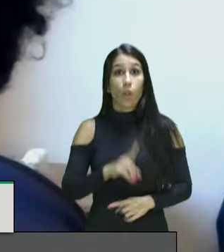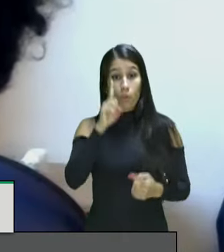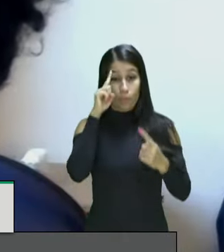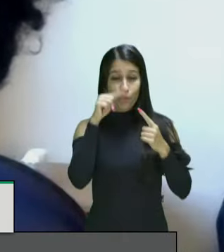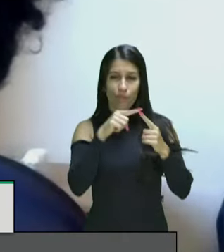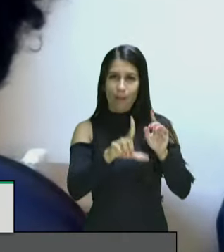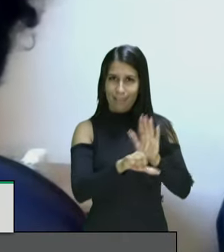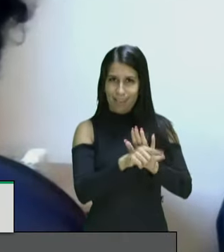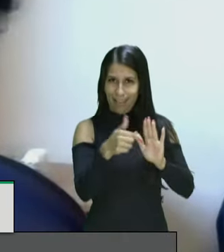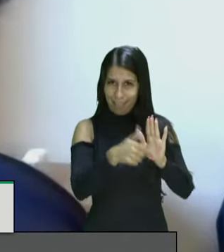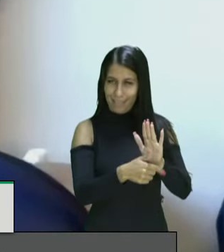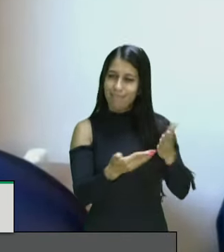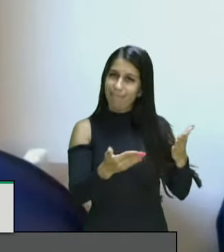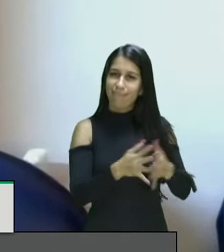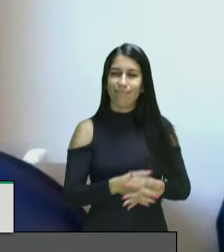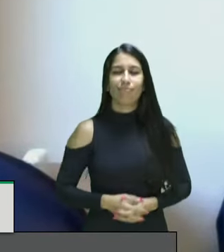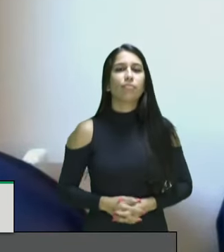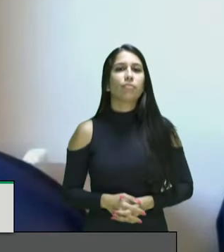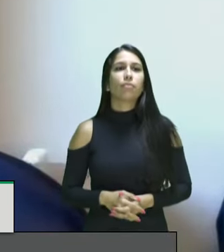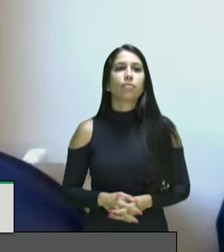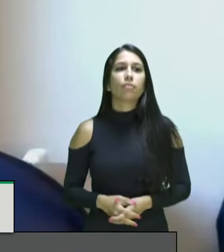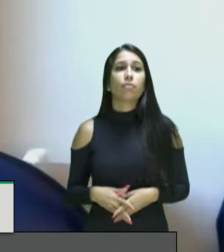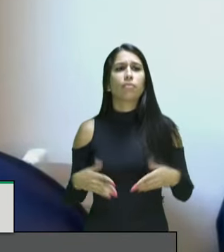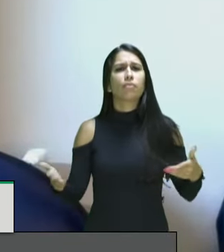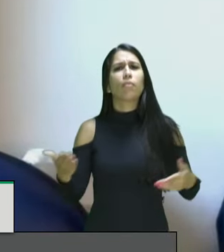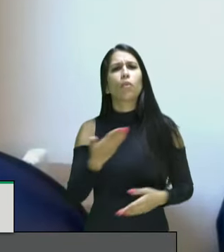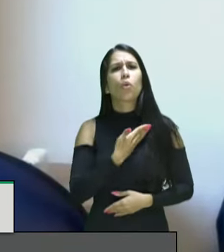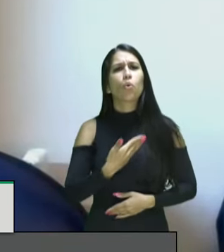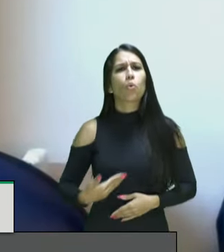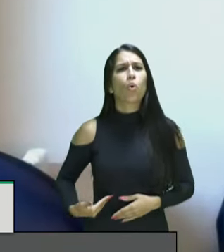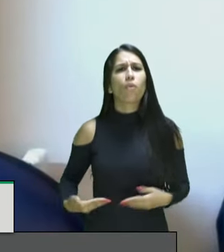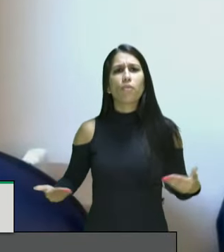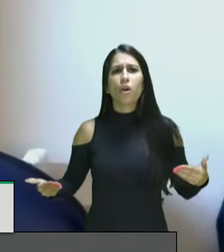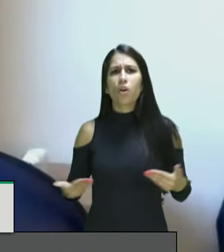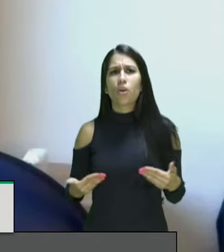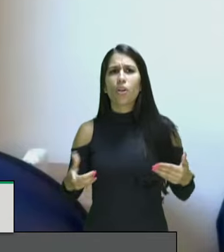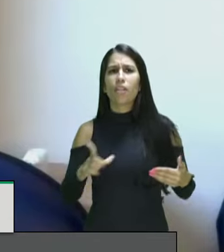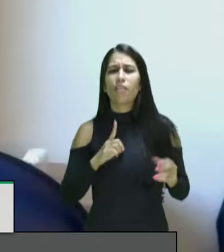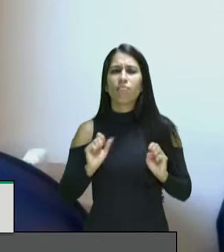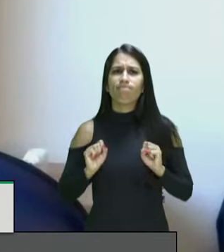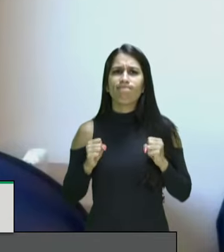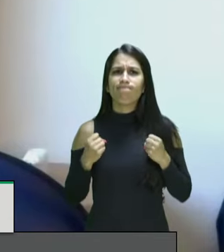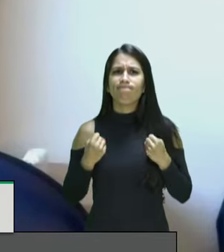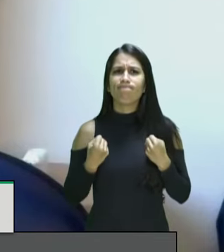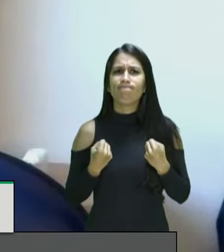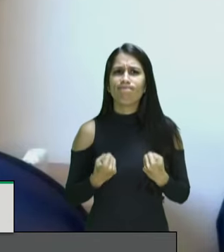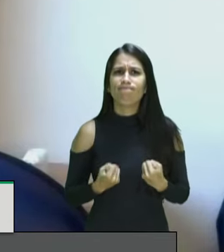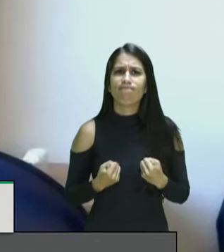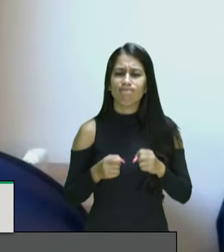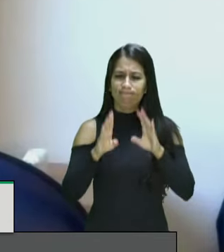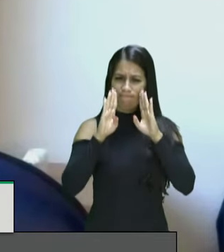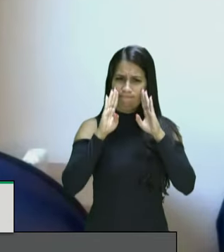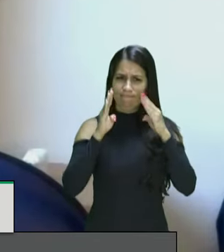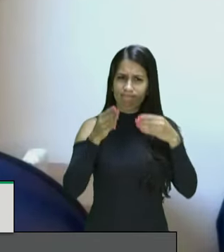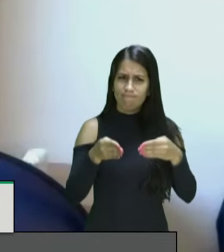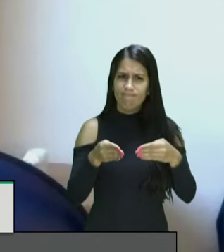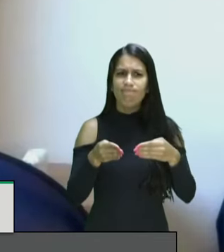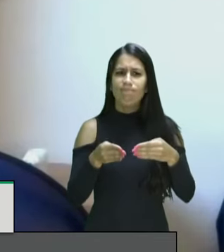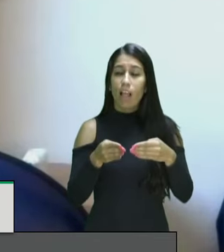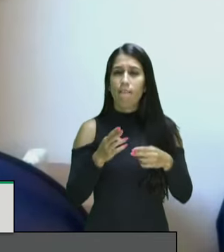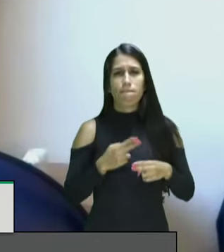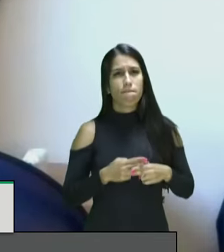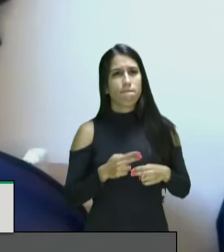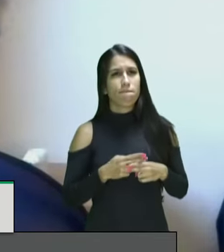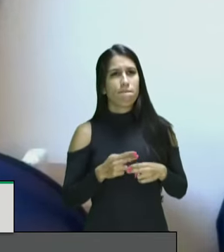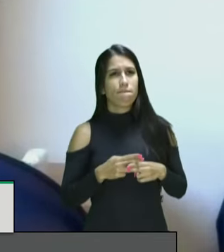no entanto o atual governo vem fazendo esforços muito incisivos ainda que bastante silenciosos